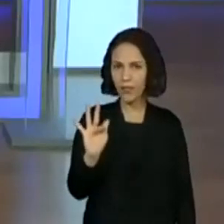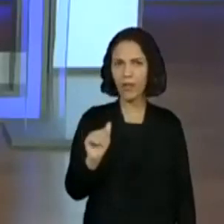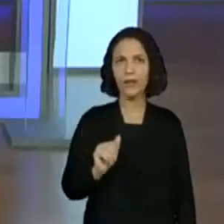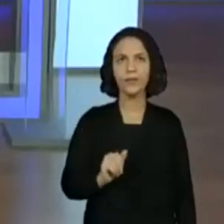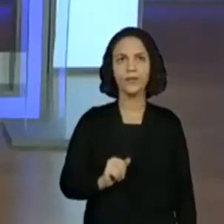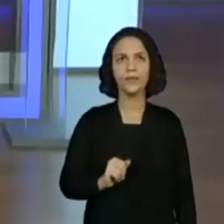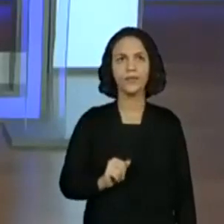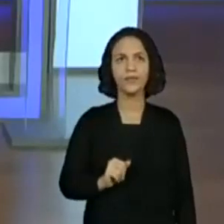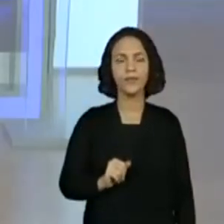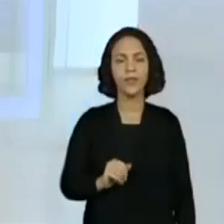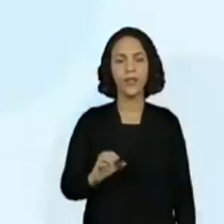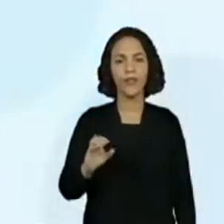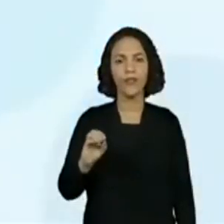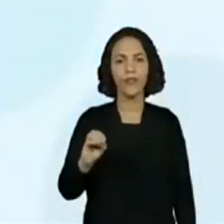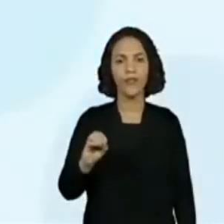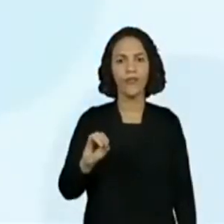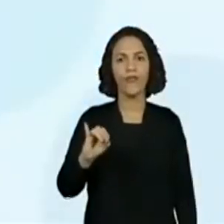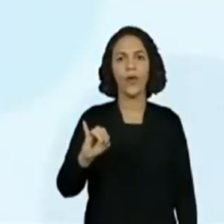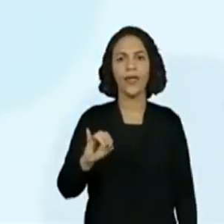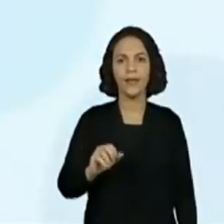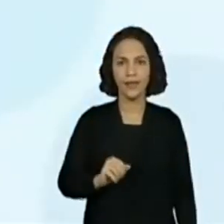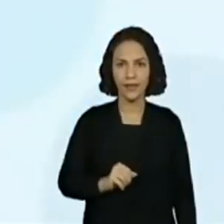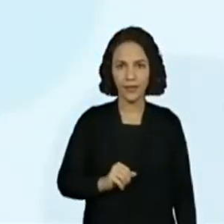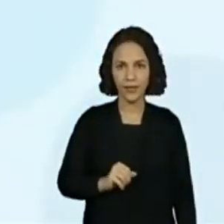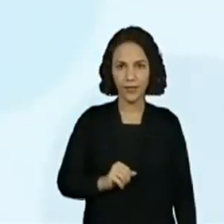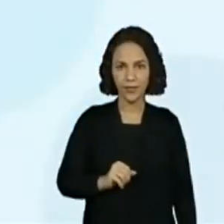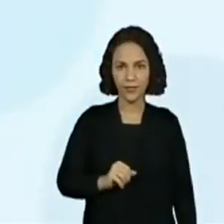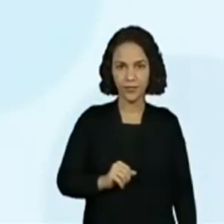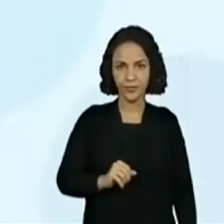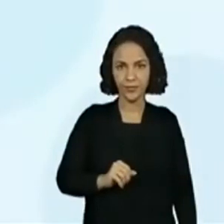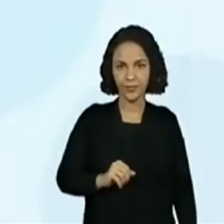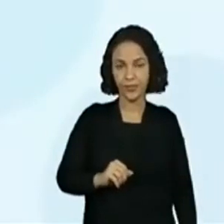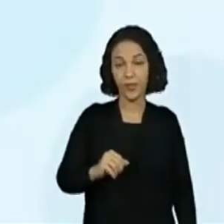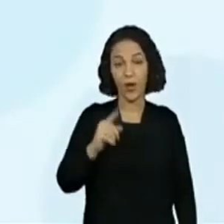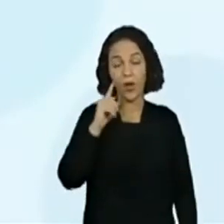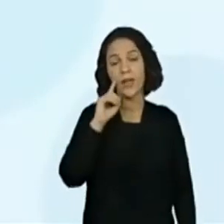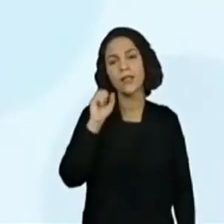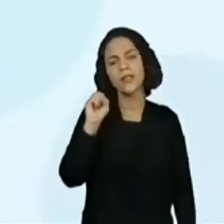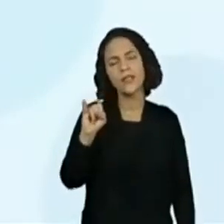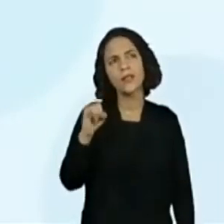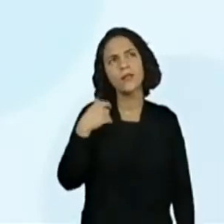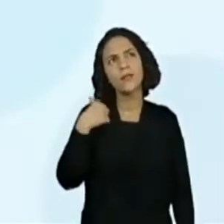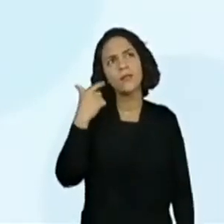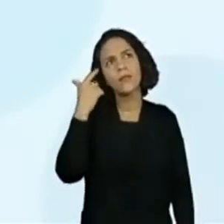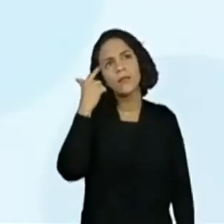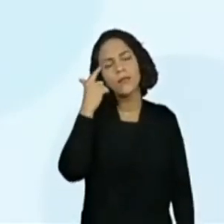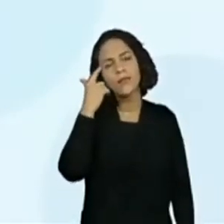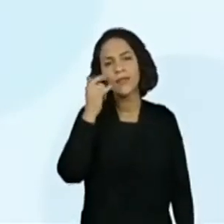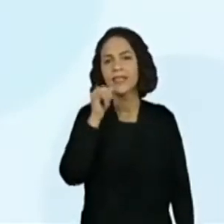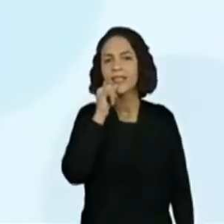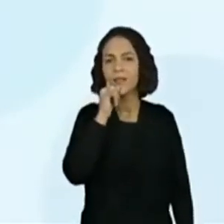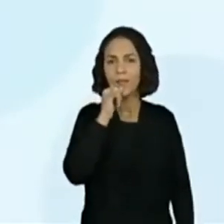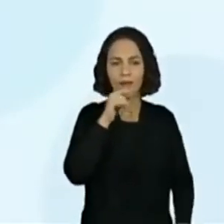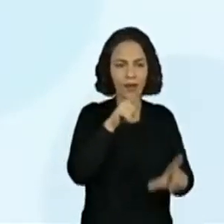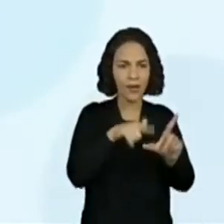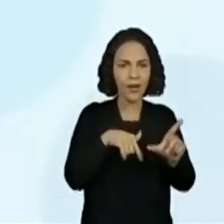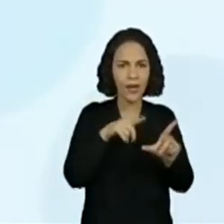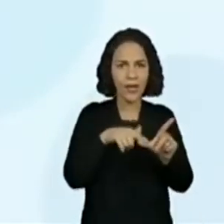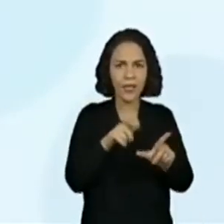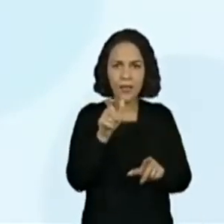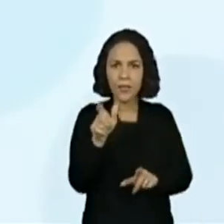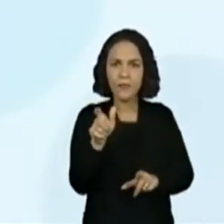Foi. Foi. Foi. Se a gente pronunciar até um pouco mais devagar, a gente começa a perceber qual letra aparece.